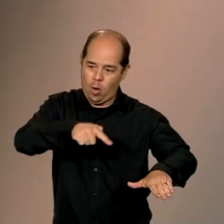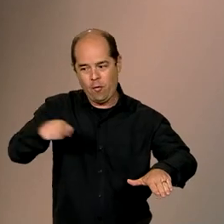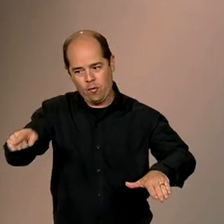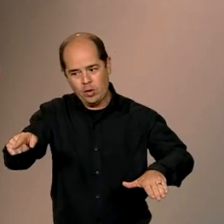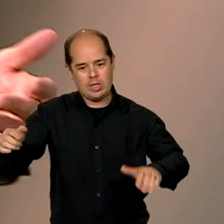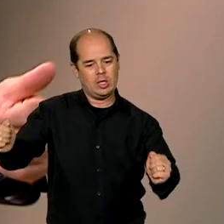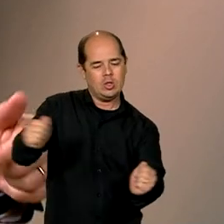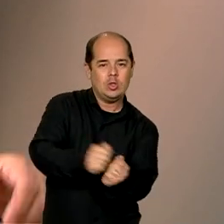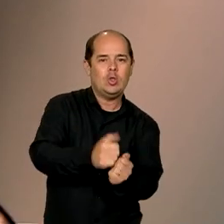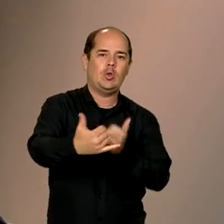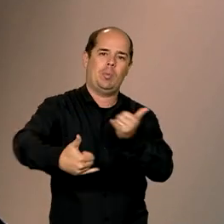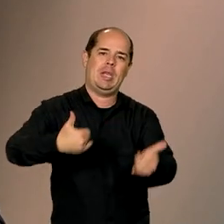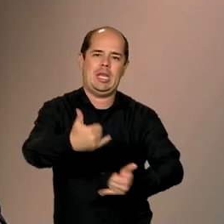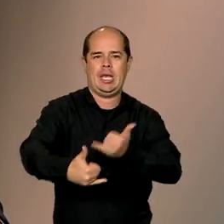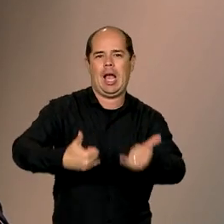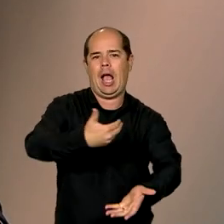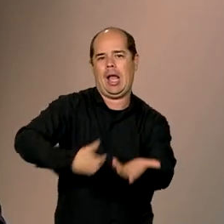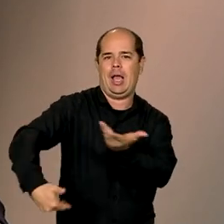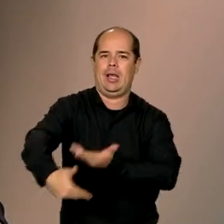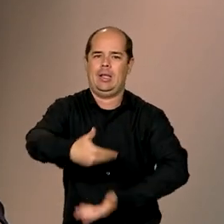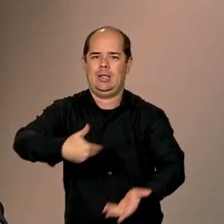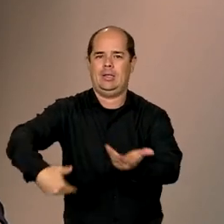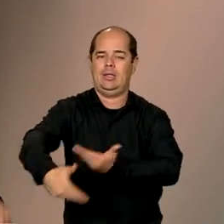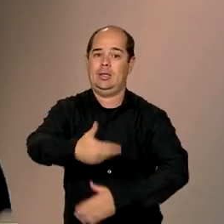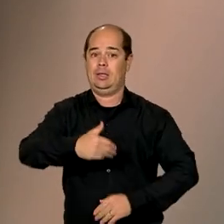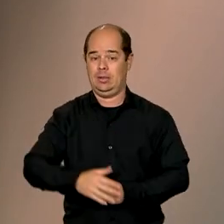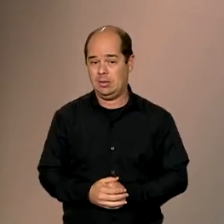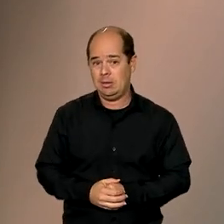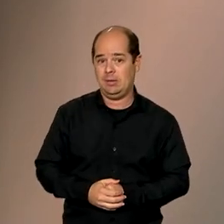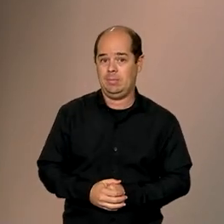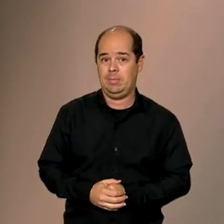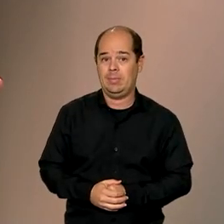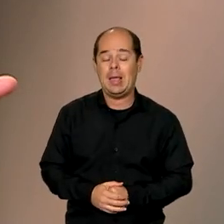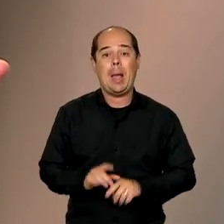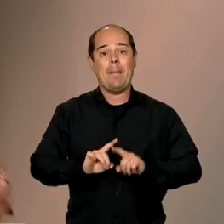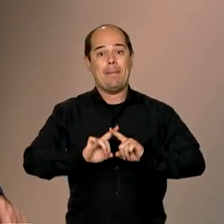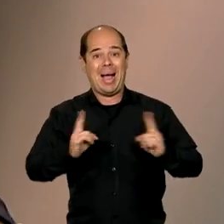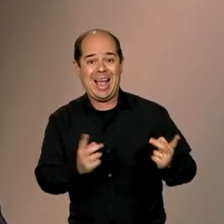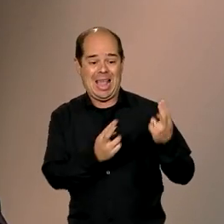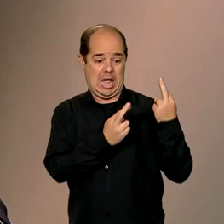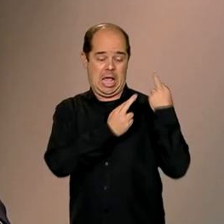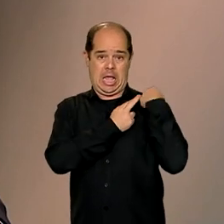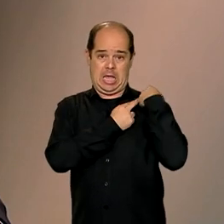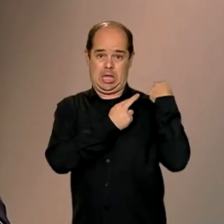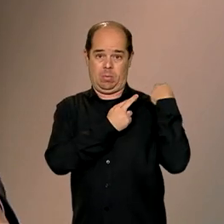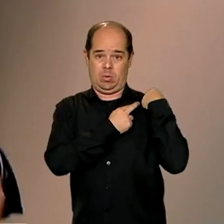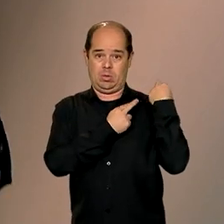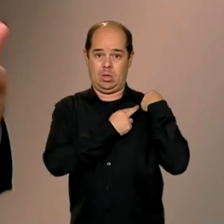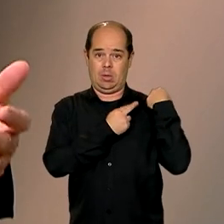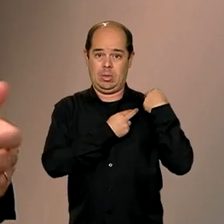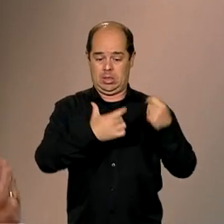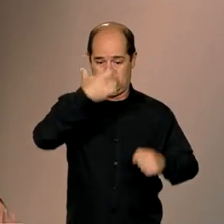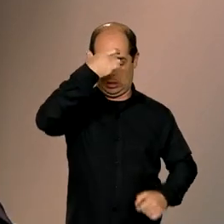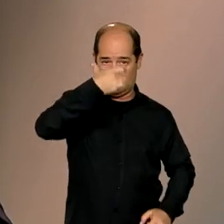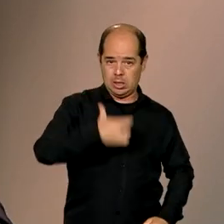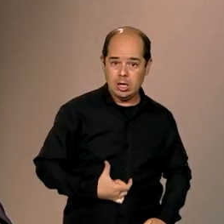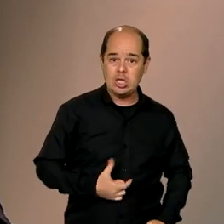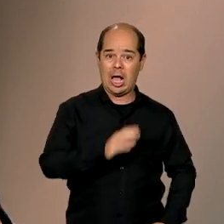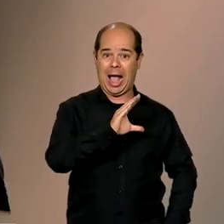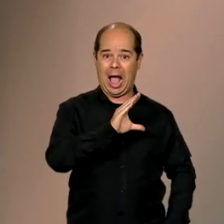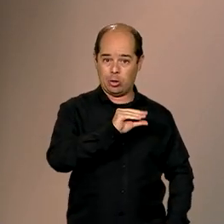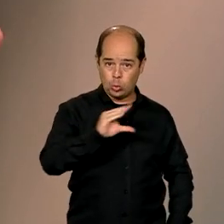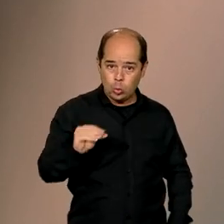criar brincadeiras que eles possam compartilhar. Agora, a responsabilidade da guarda, a